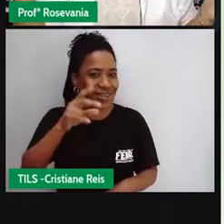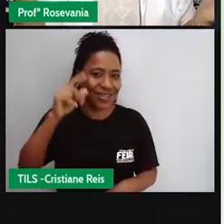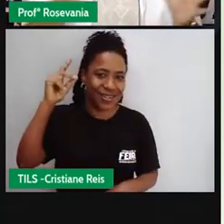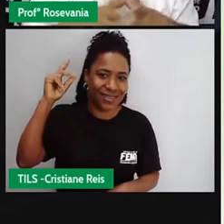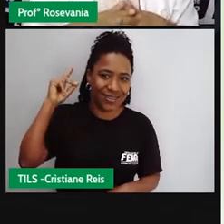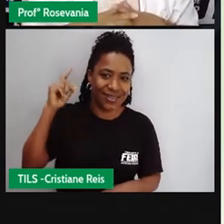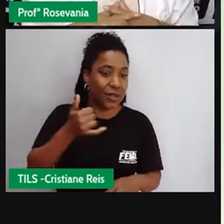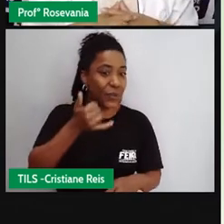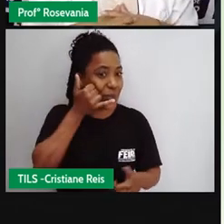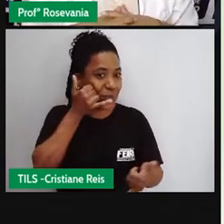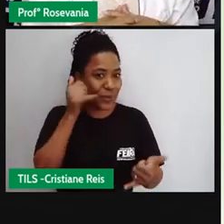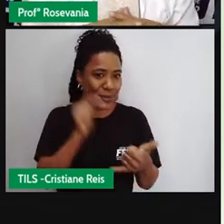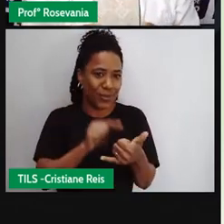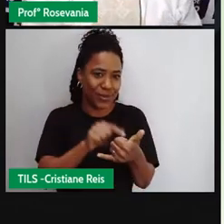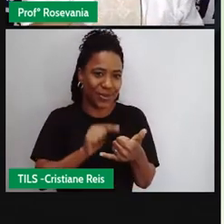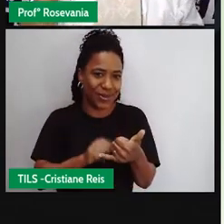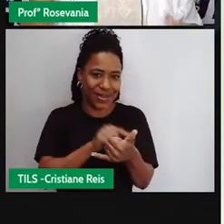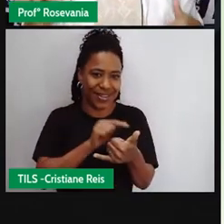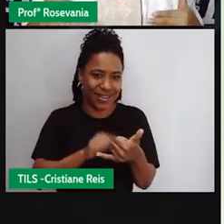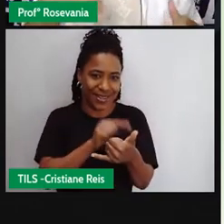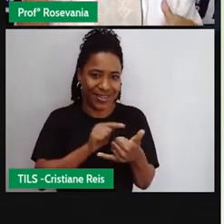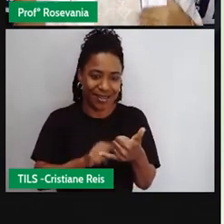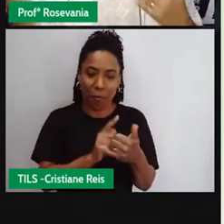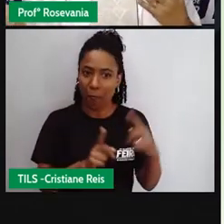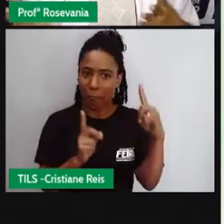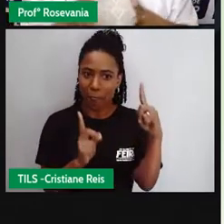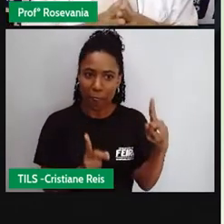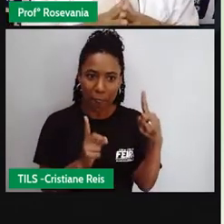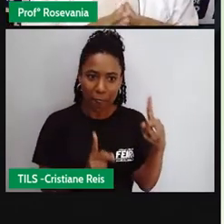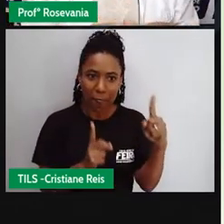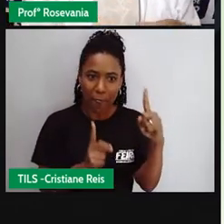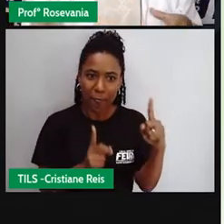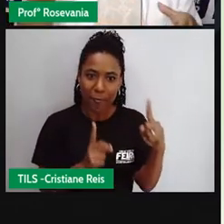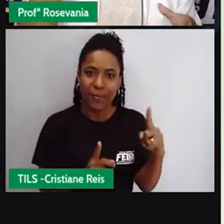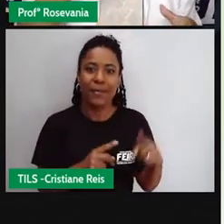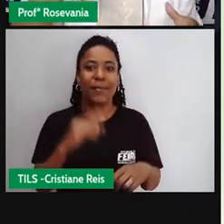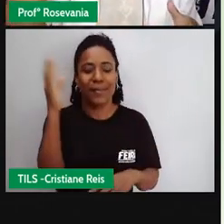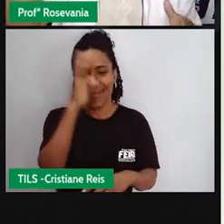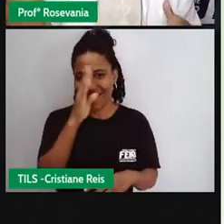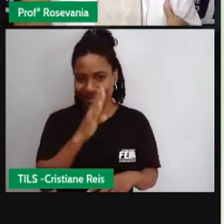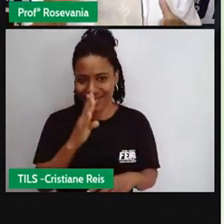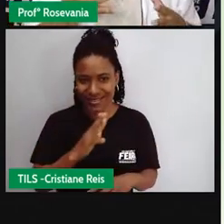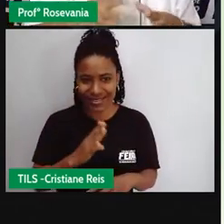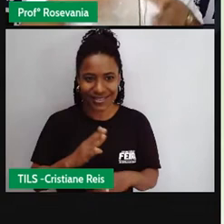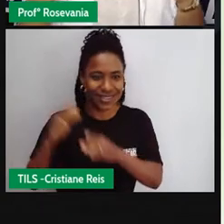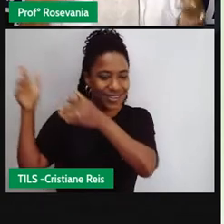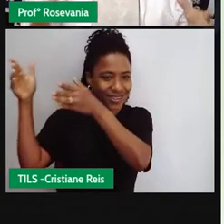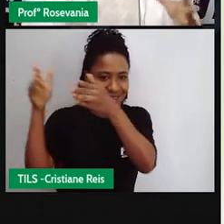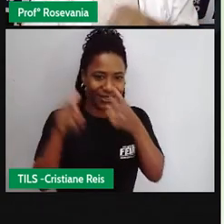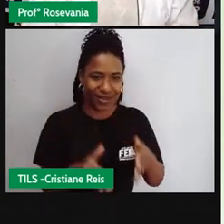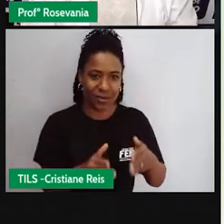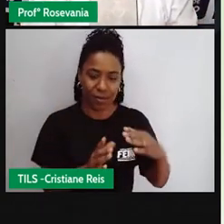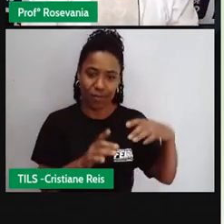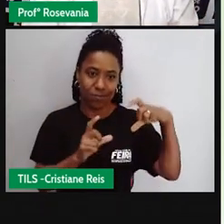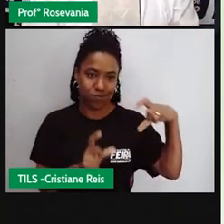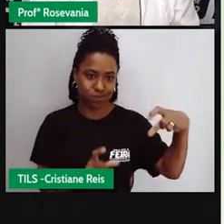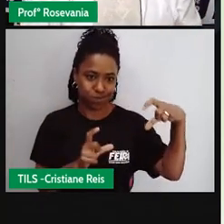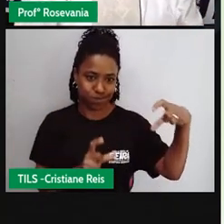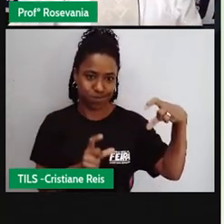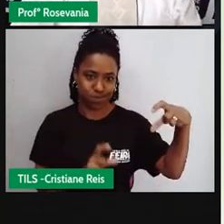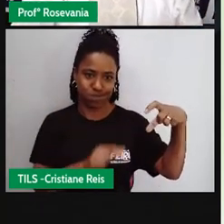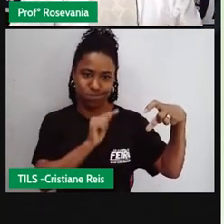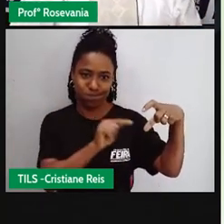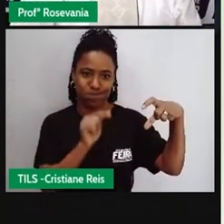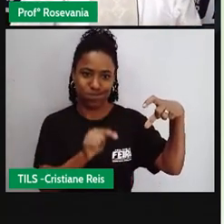o telefone que a gente chamava o tijolão mas esses foram os primeiros que vieram para o Brasil mas antes ainda tinha uns maiores ainda que esse